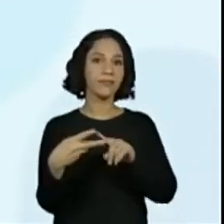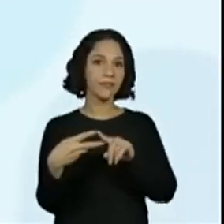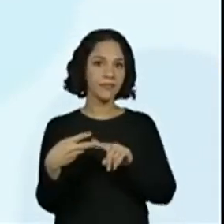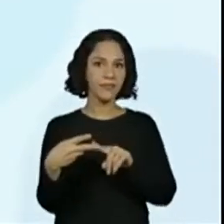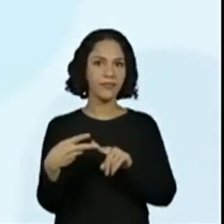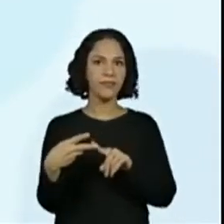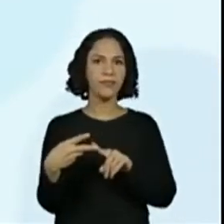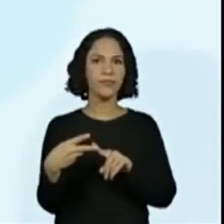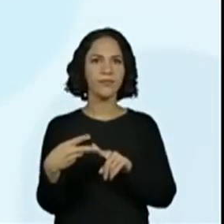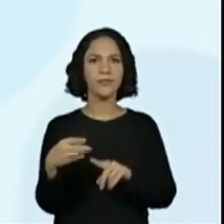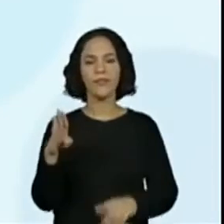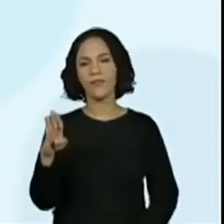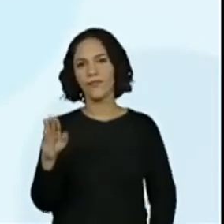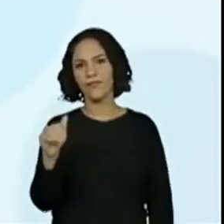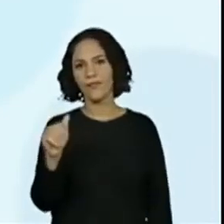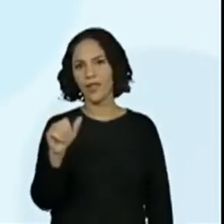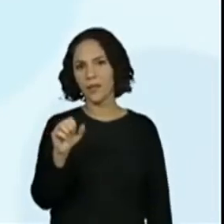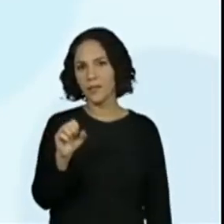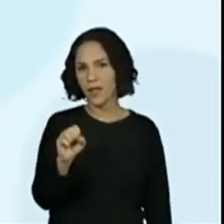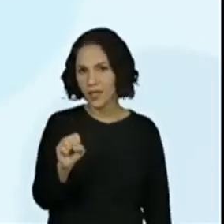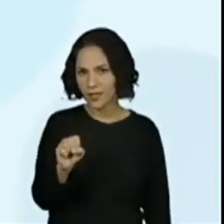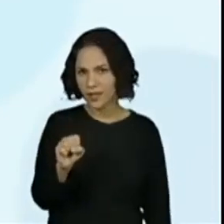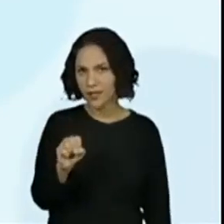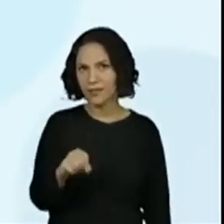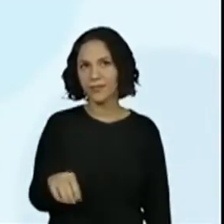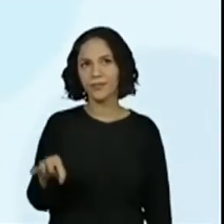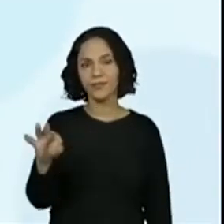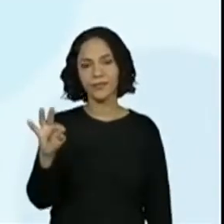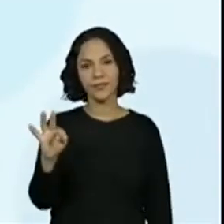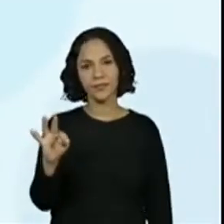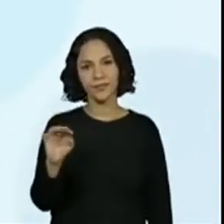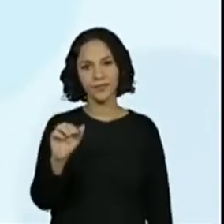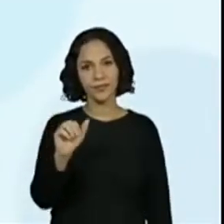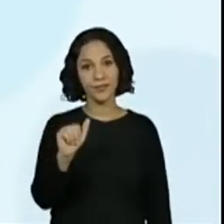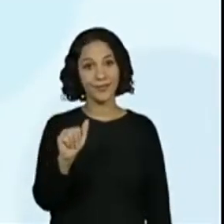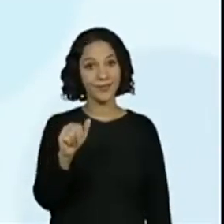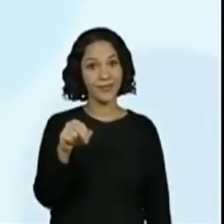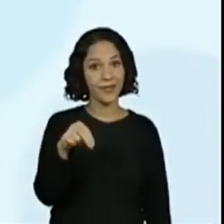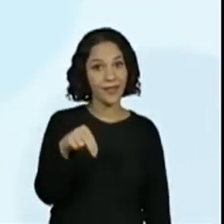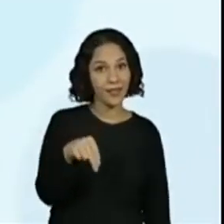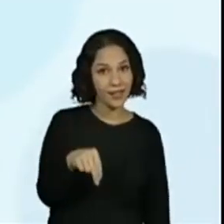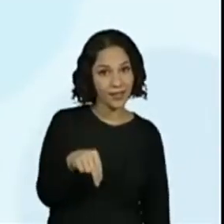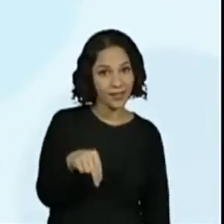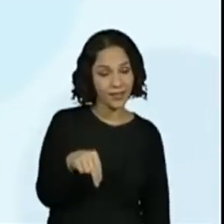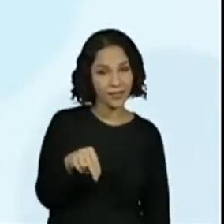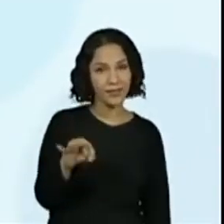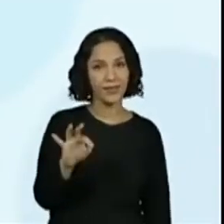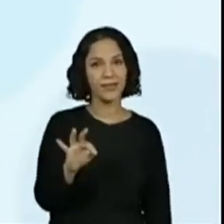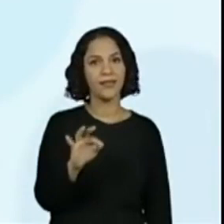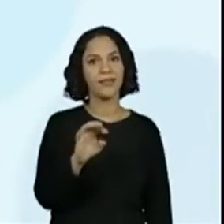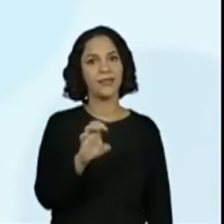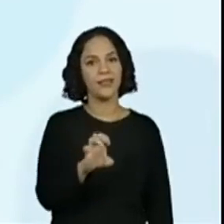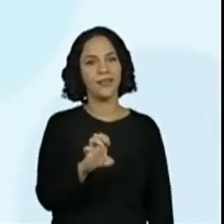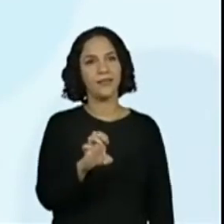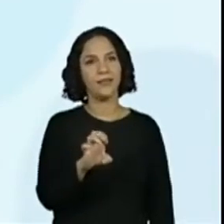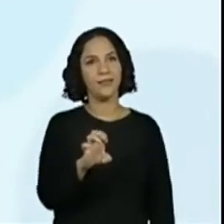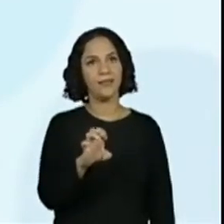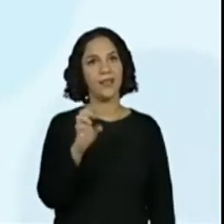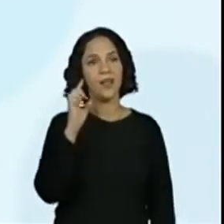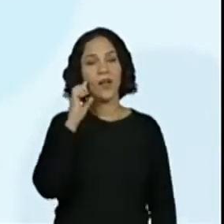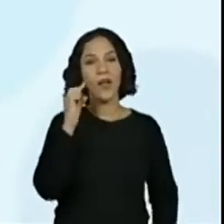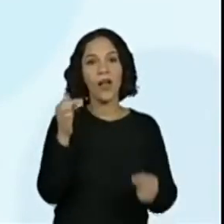BAS. TAM. Ó, o T, o A eu posso. E BASTANTE rima com CONSOANTE.